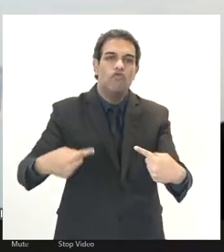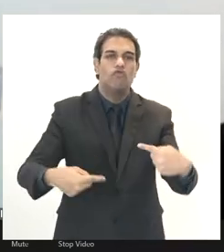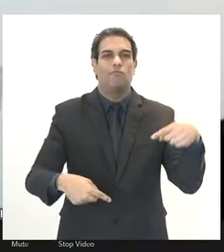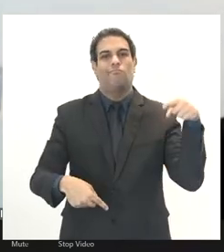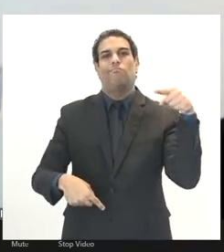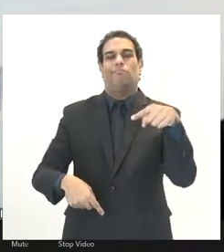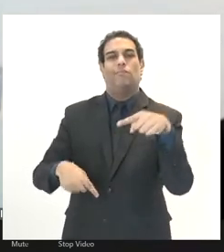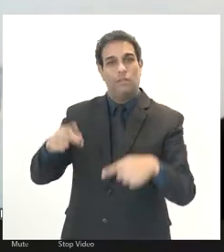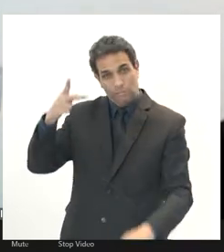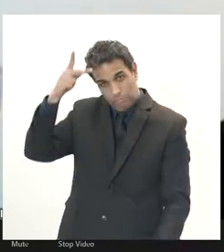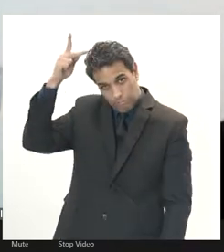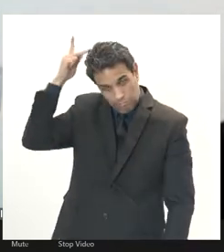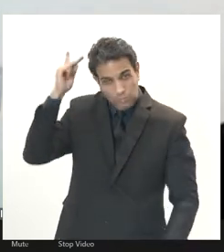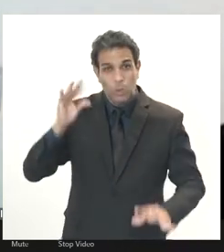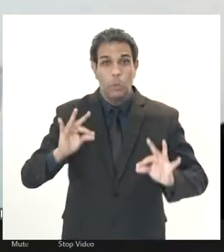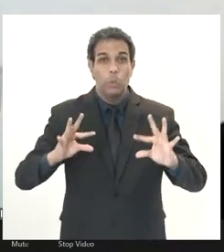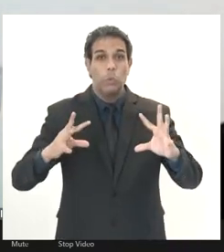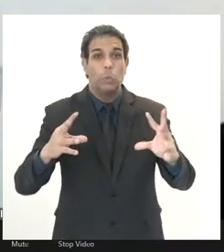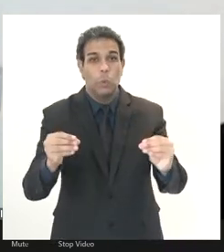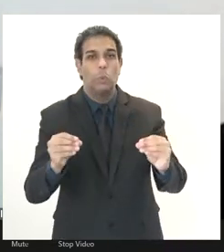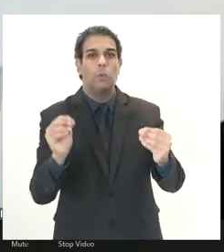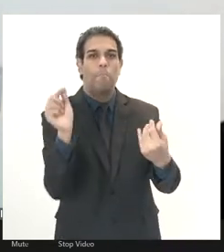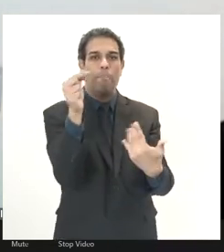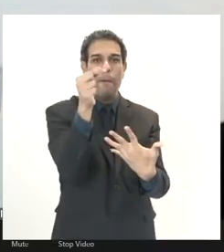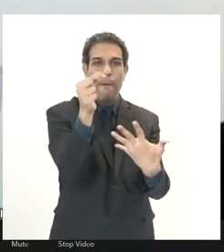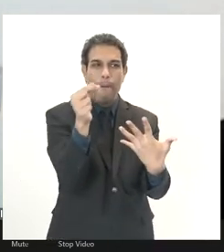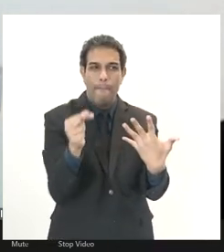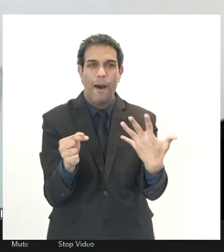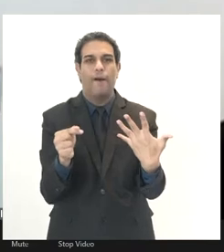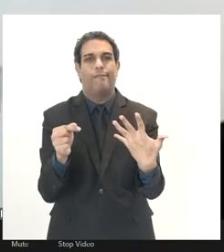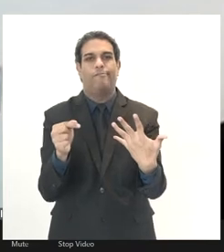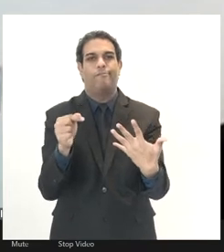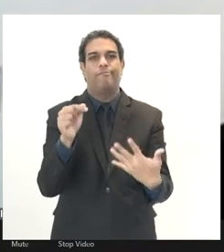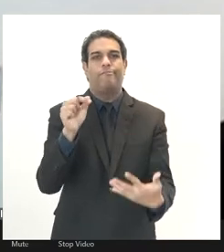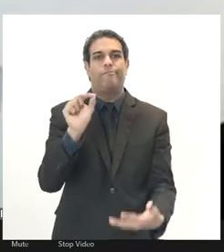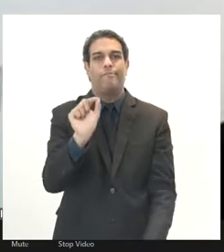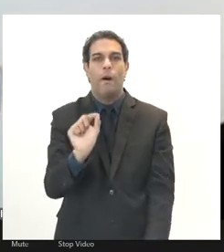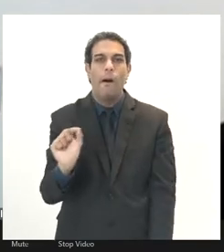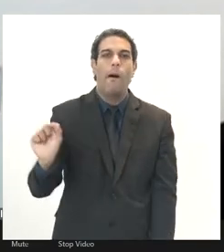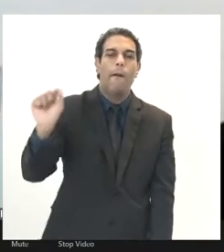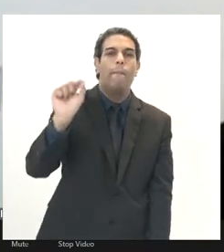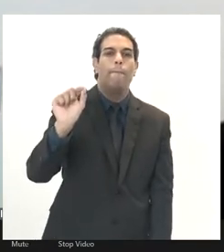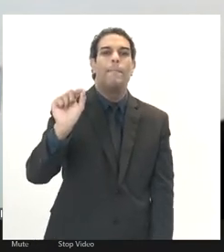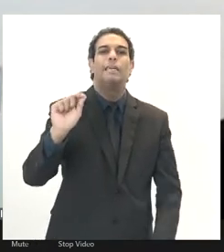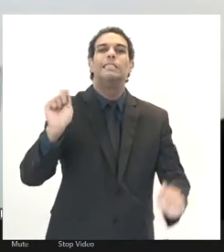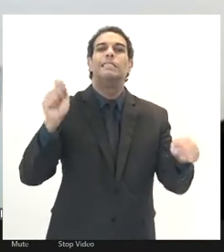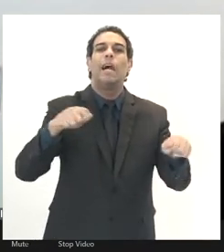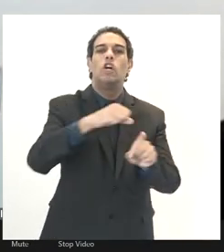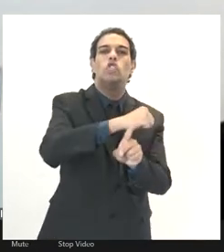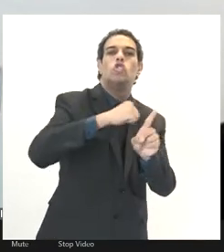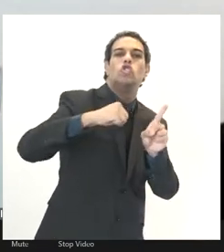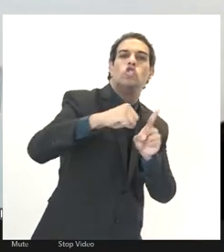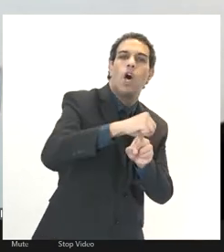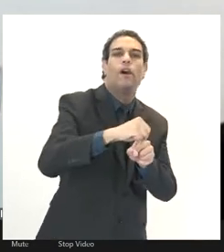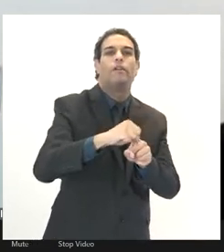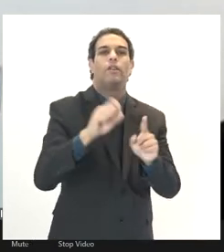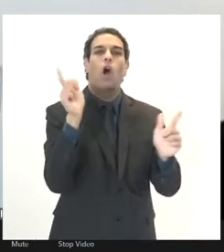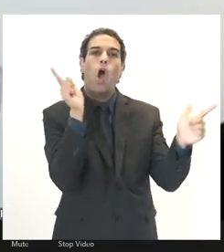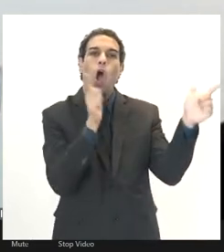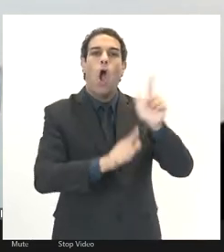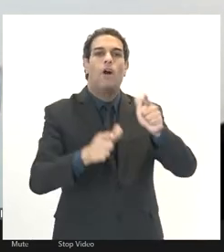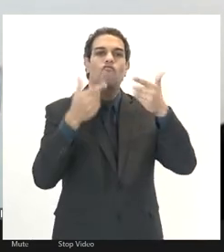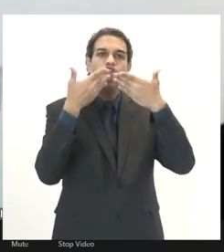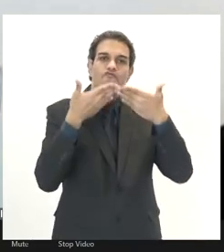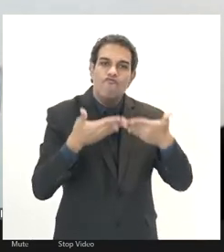adotando em todos os recantos do Brasil. Que a sociedade possa expor os